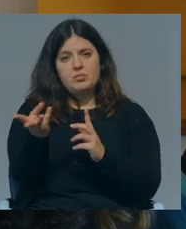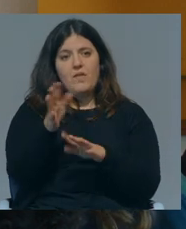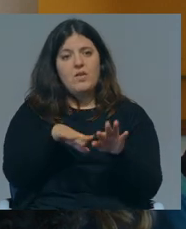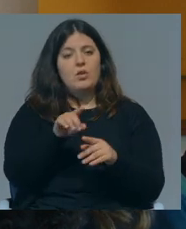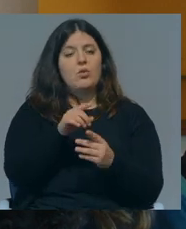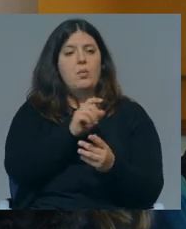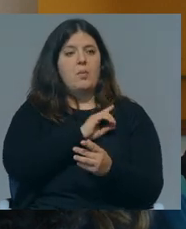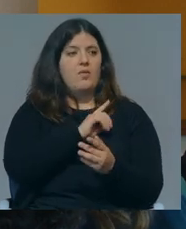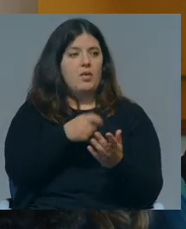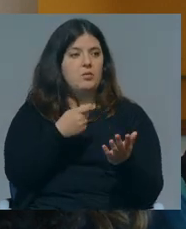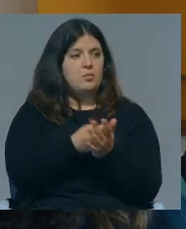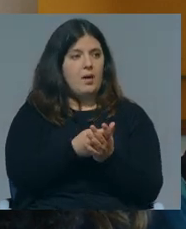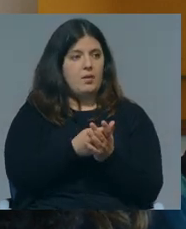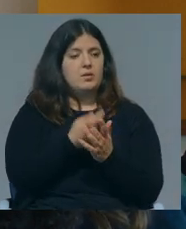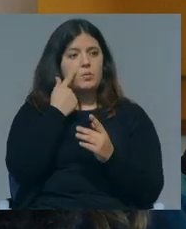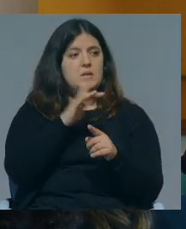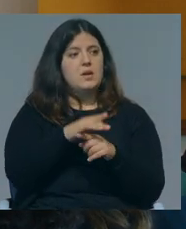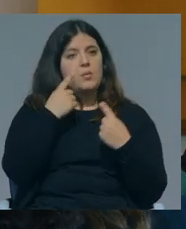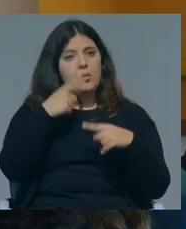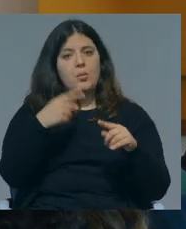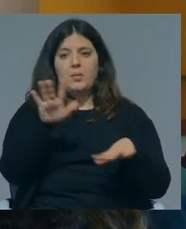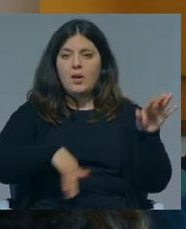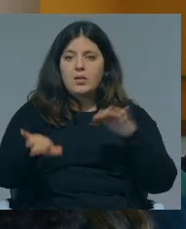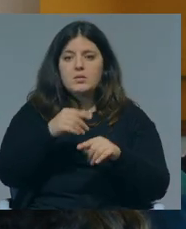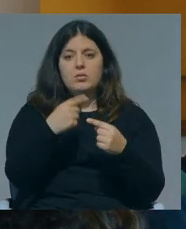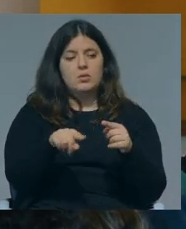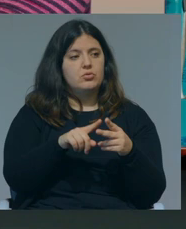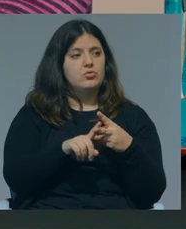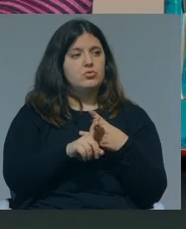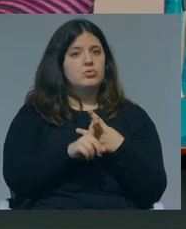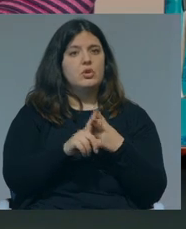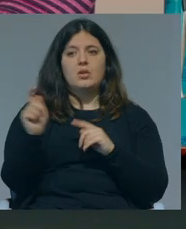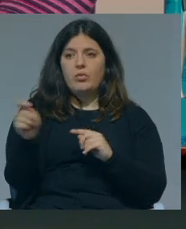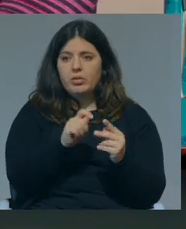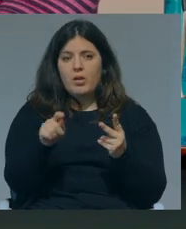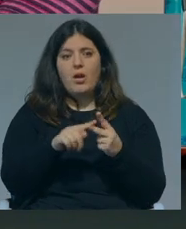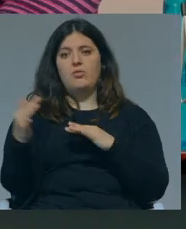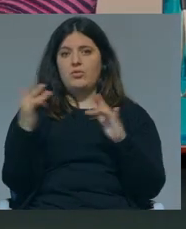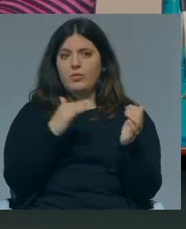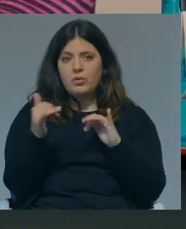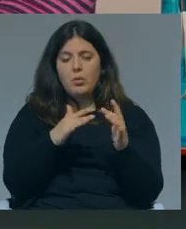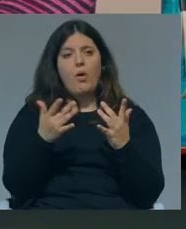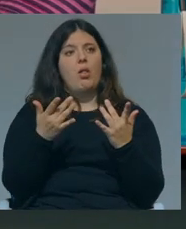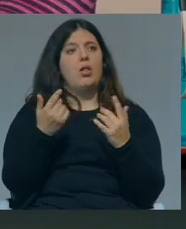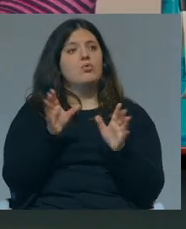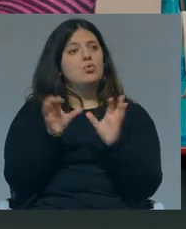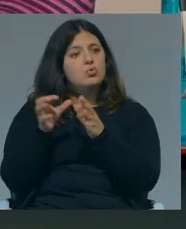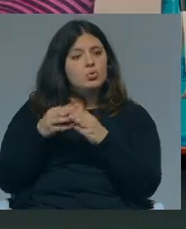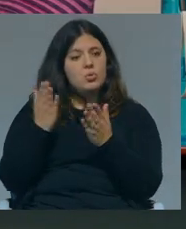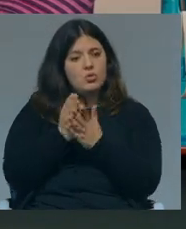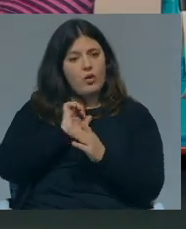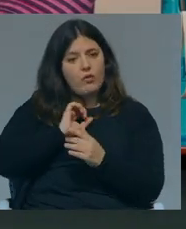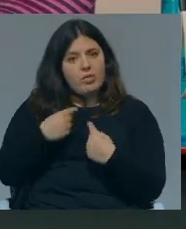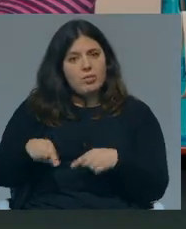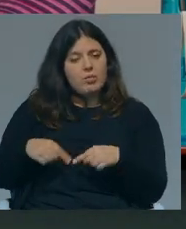privado mas paga-se, na escola pública tens a rotação... isso é eu estou a dizer, tens o ténis, tens o futebol, isto tudo são os clubes que a minha escola